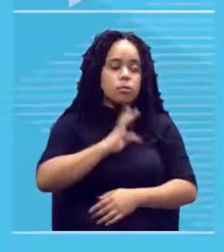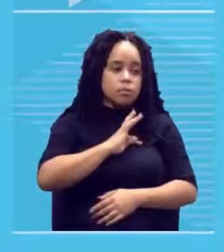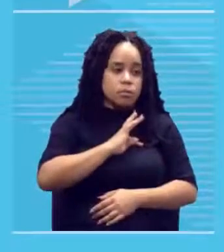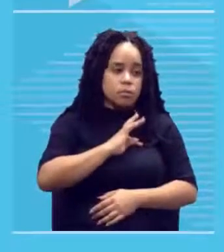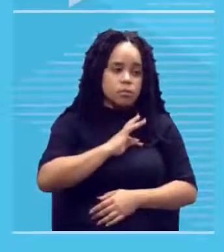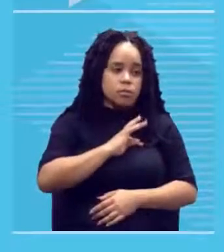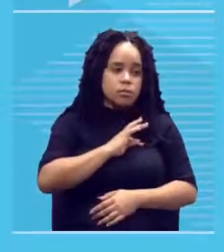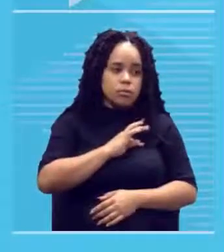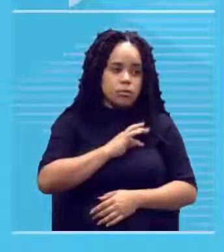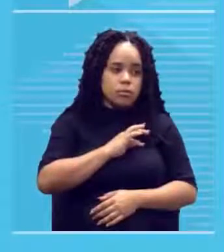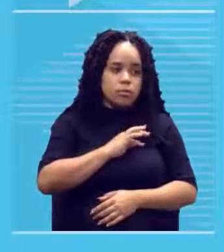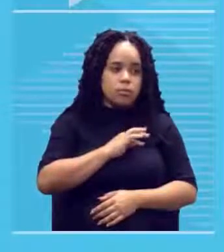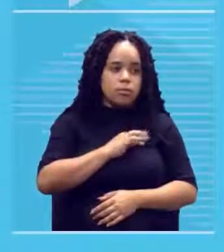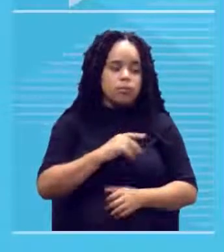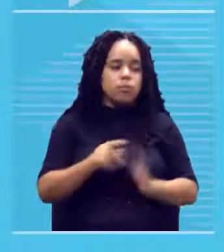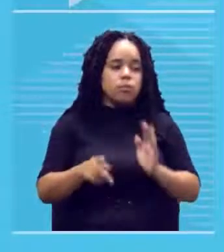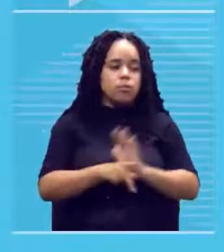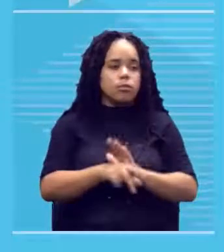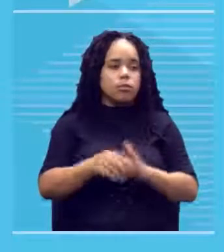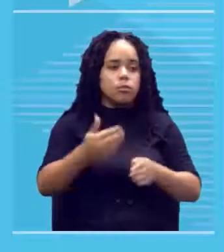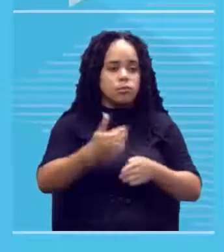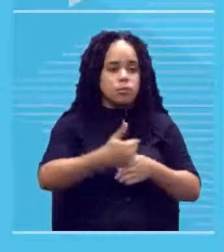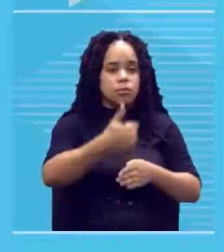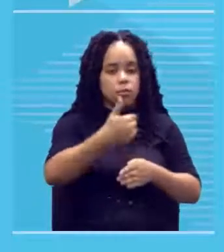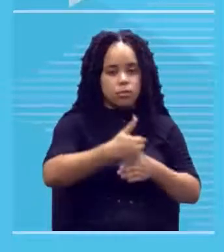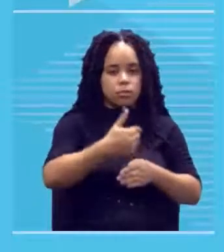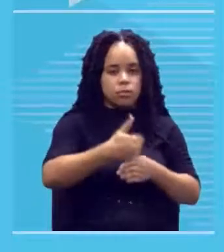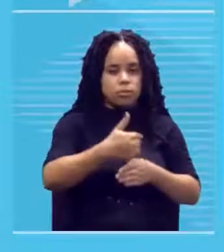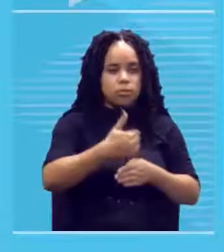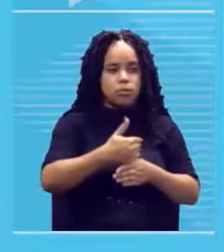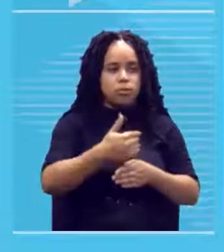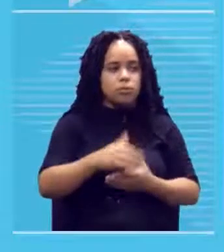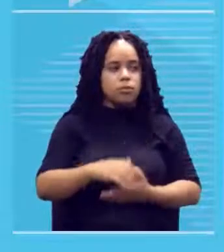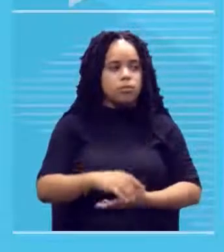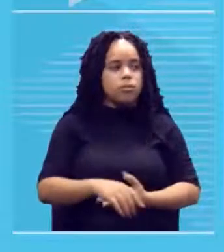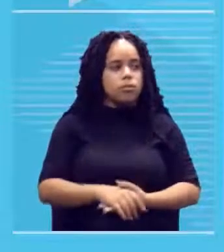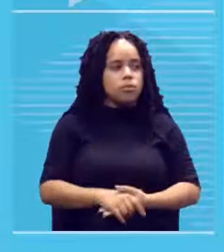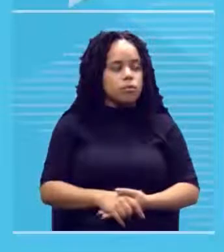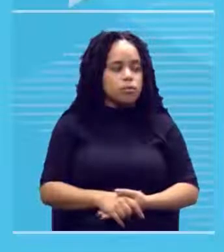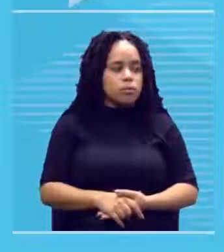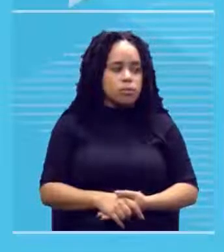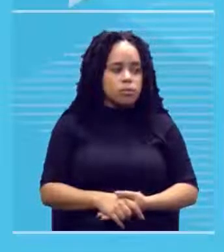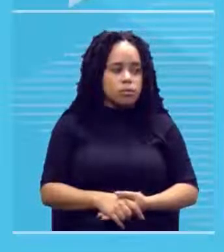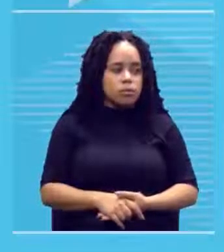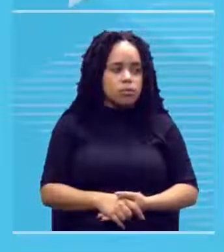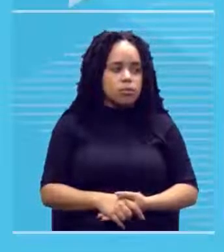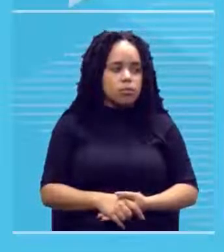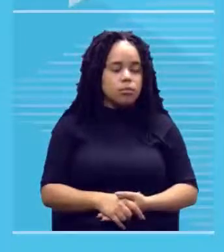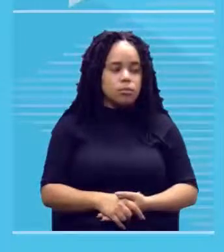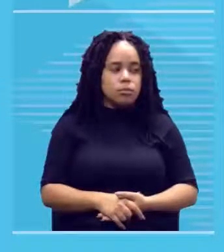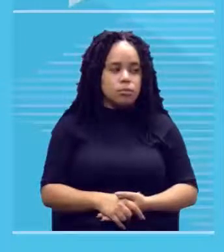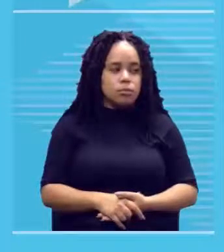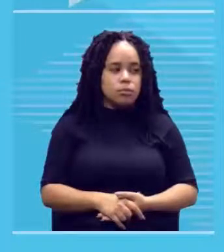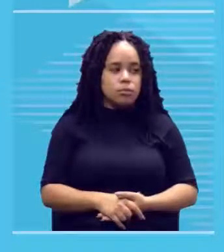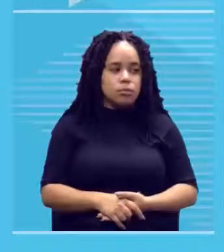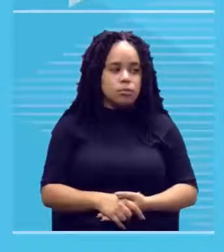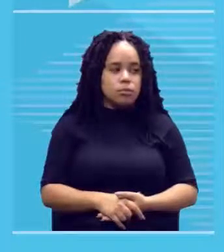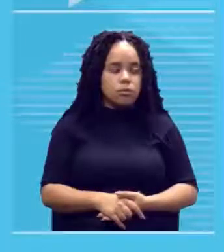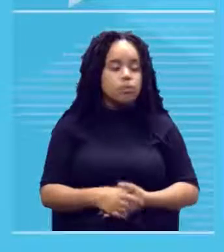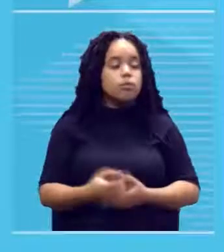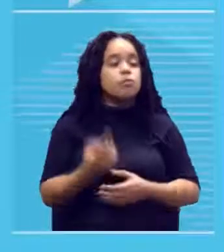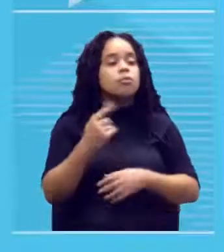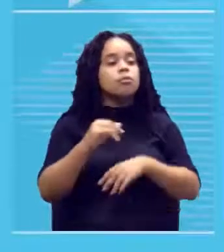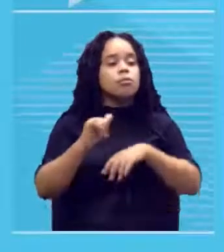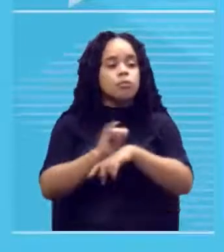para murais murais extensos uma saída para quando a pessoa não quer